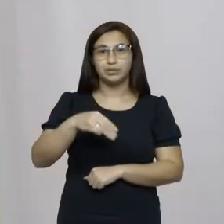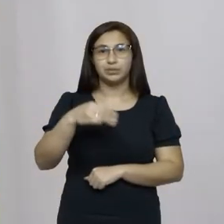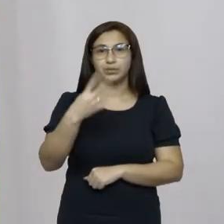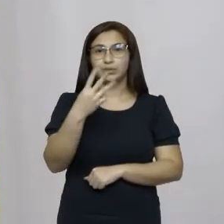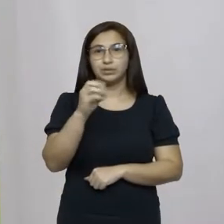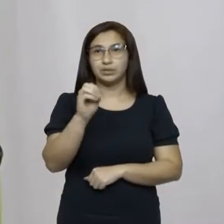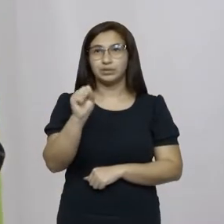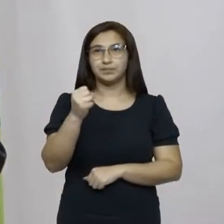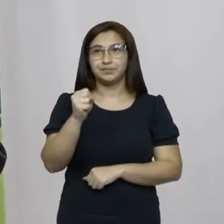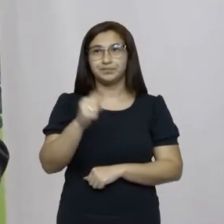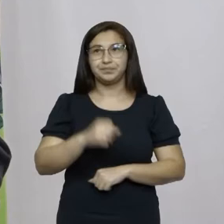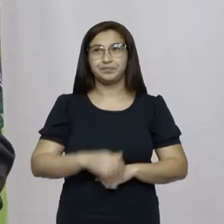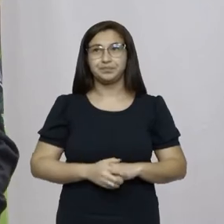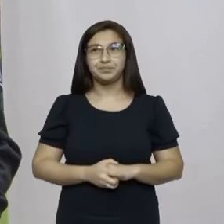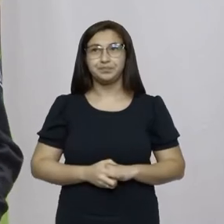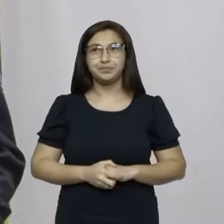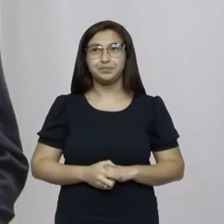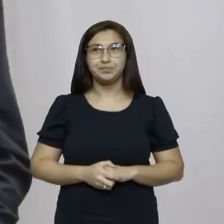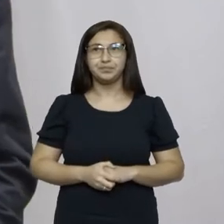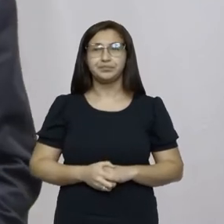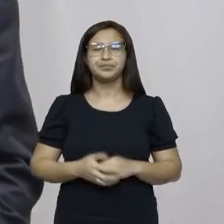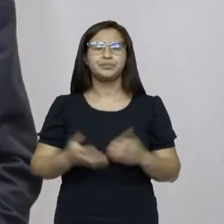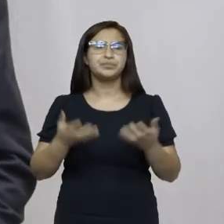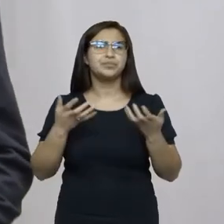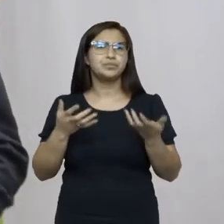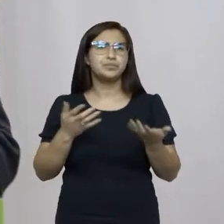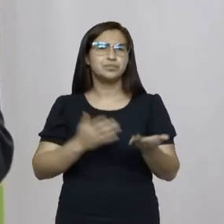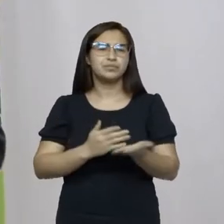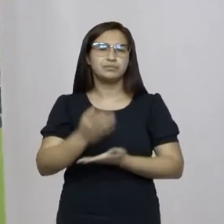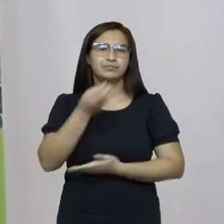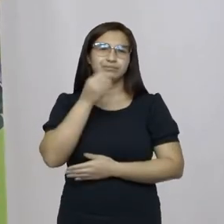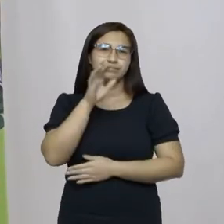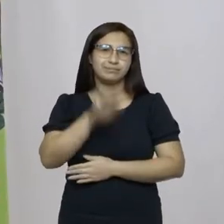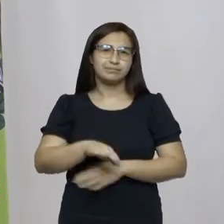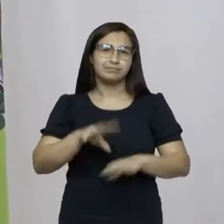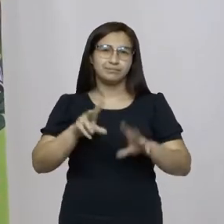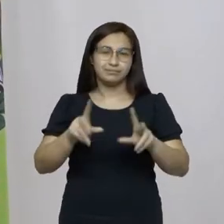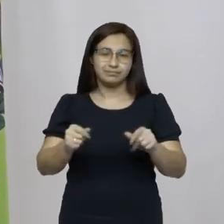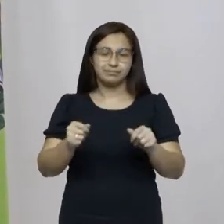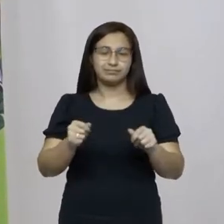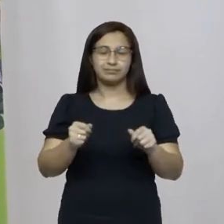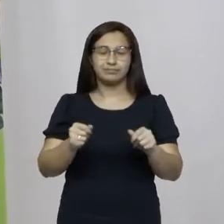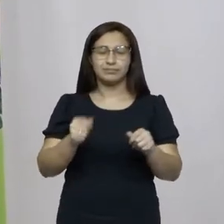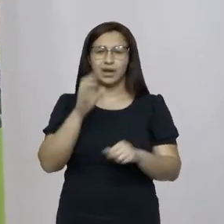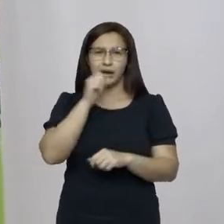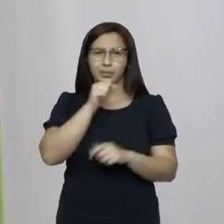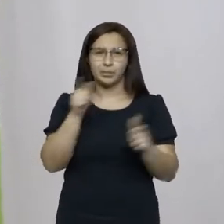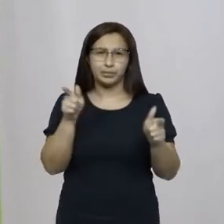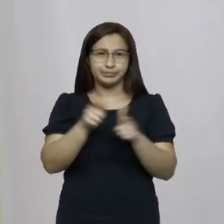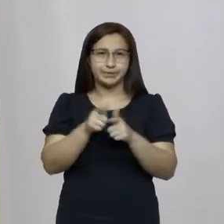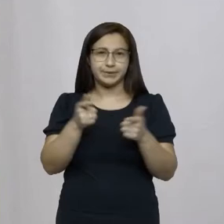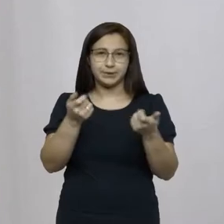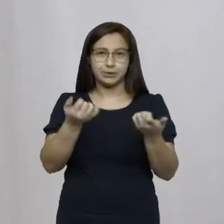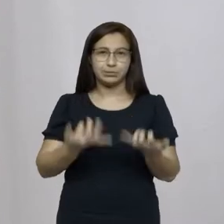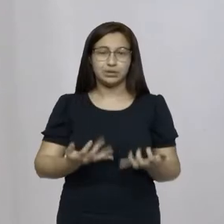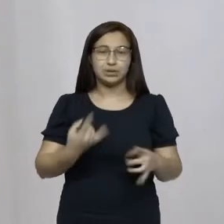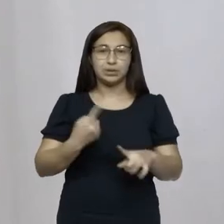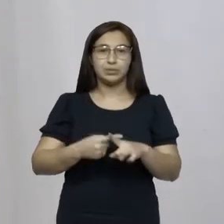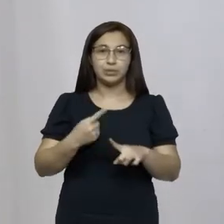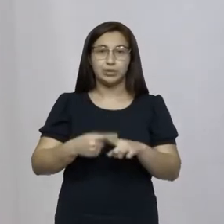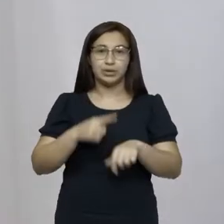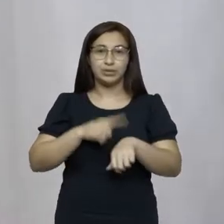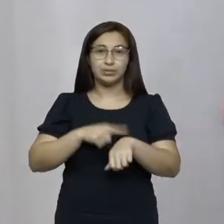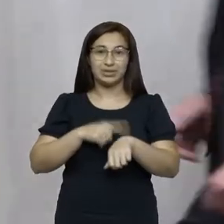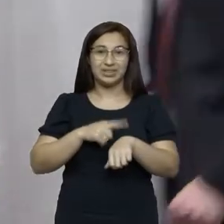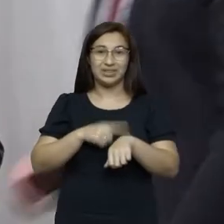Obrigado obrigado senhor presidente eu queria dando boa tarde a todos eu queria falar rapidamente até porque agora nosso tempo é um